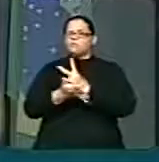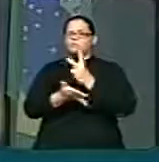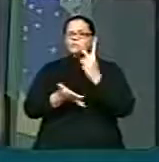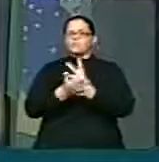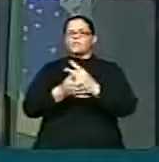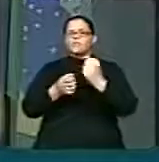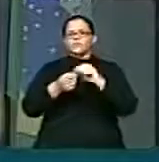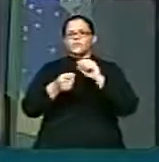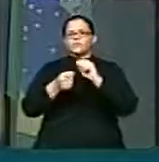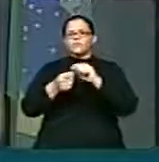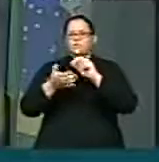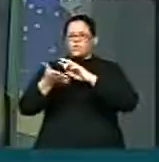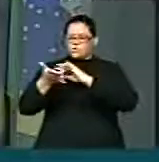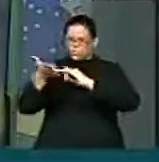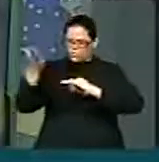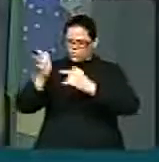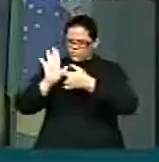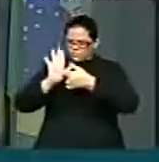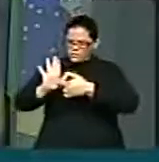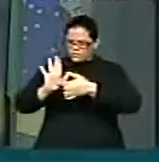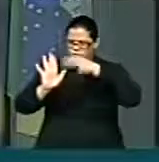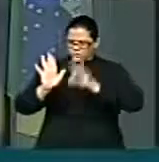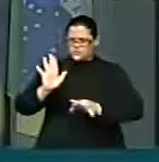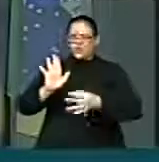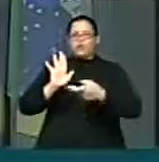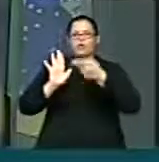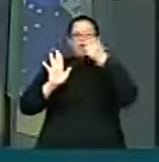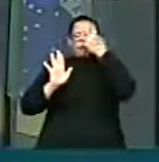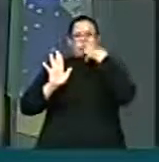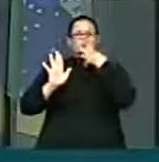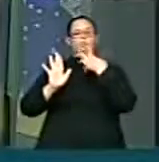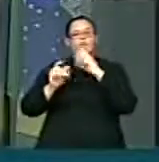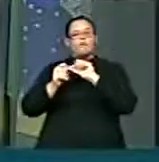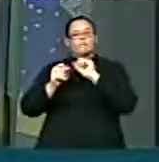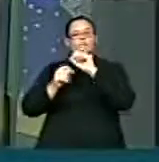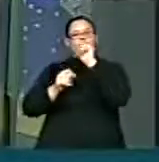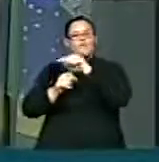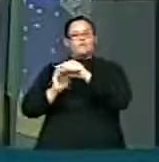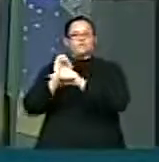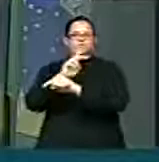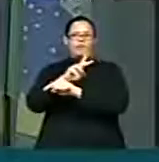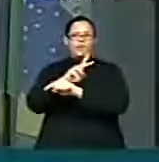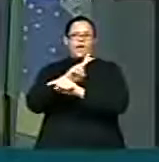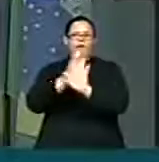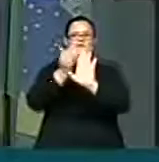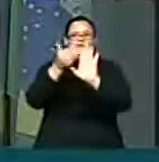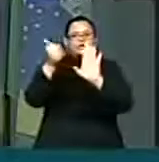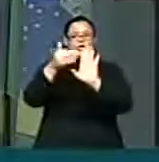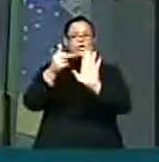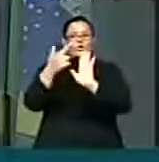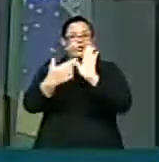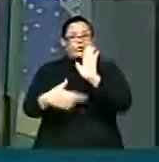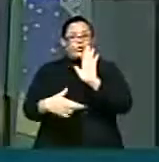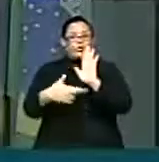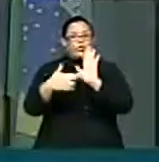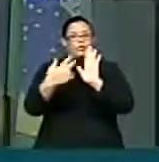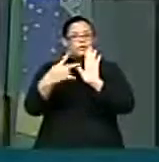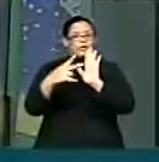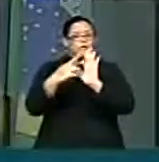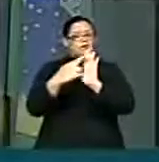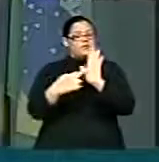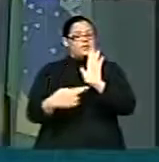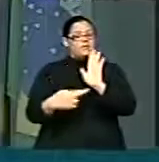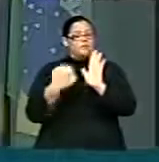relatório que corresponde à verdade real dos fatos, ele retirou do seu relatório, ou não colocou no seu relatório,